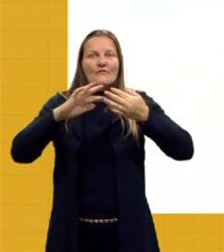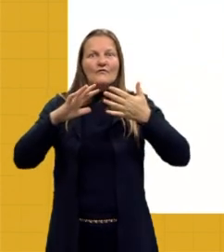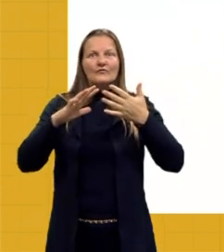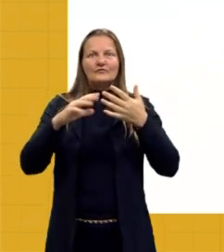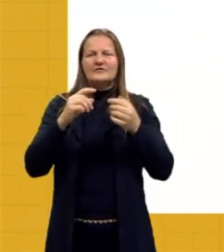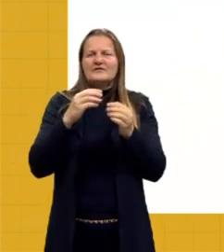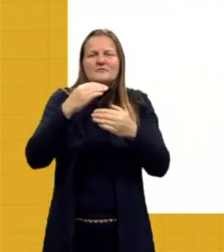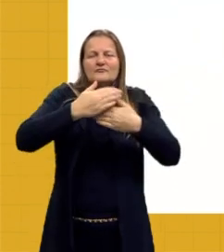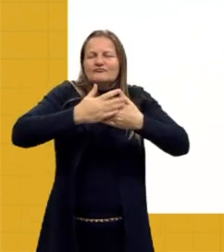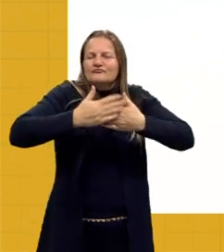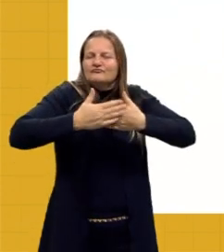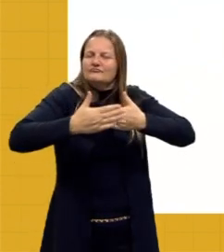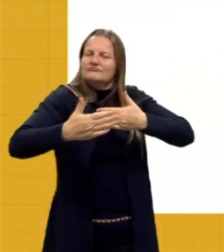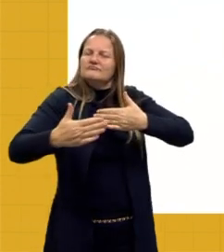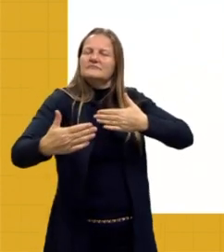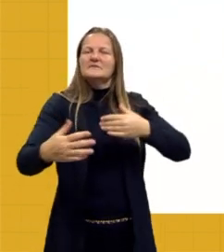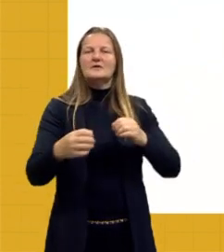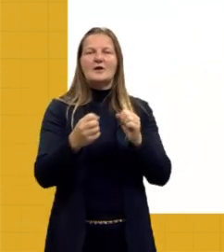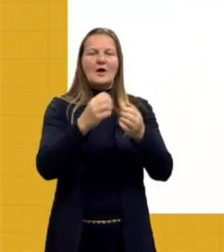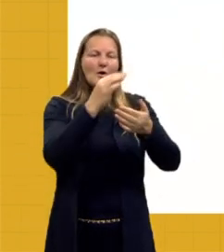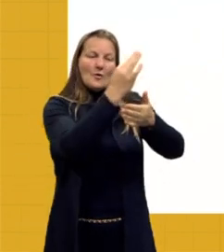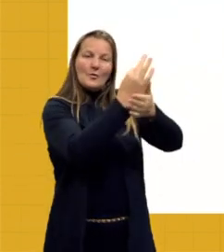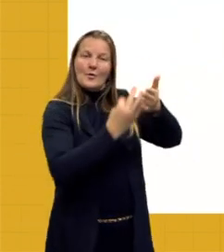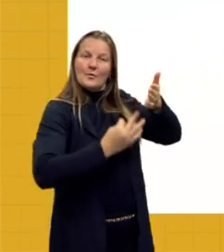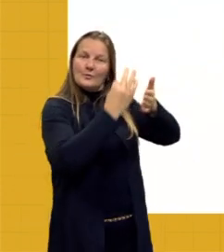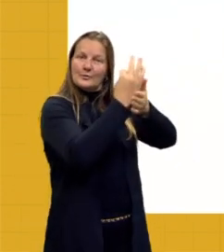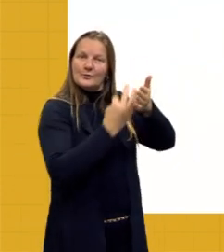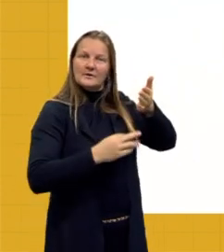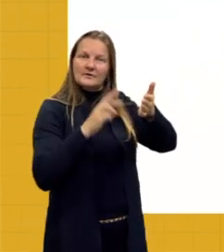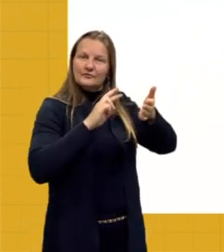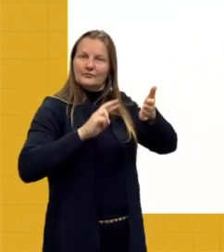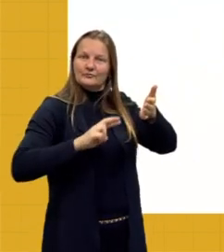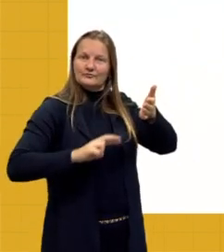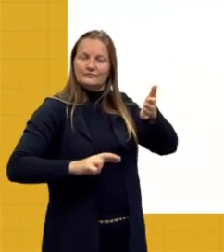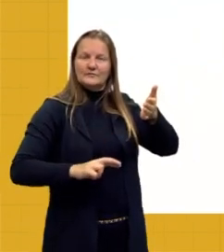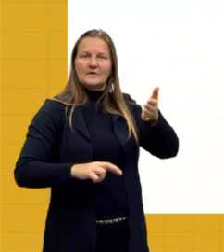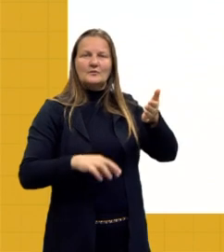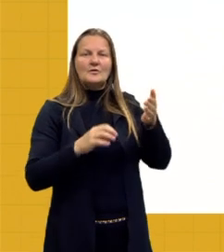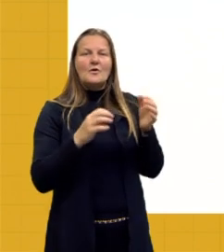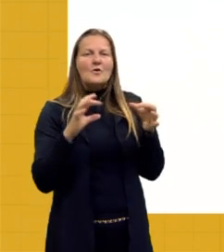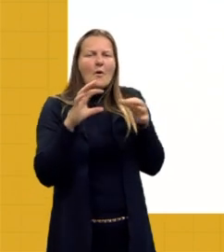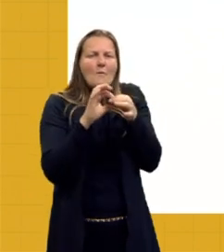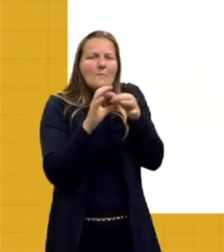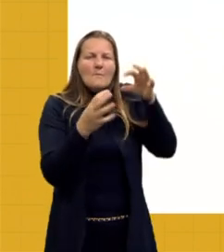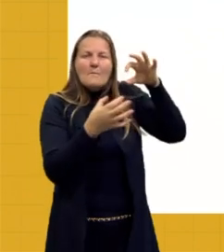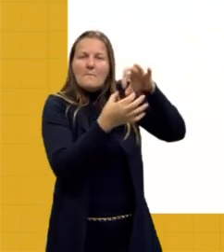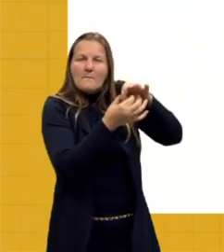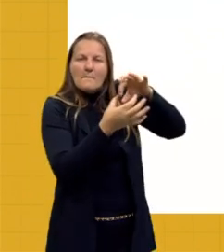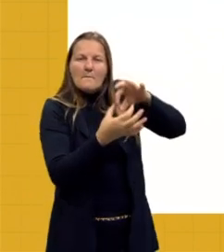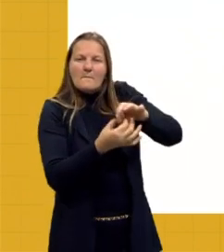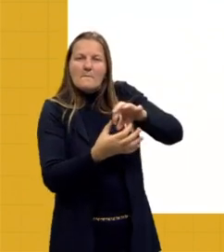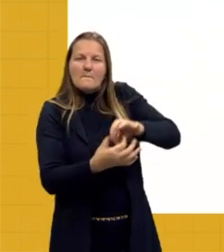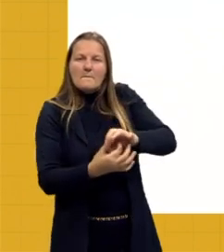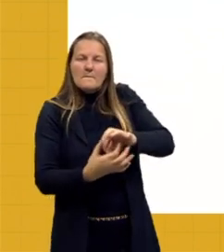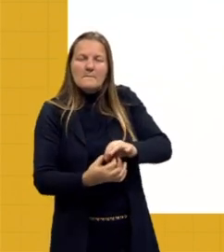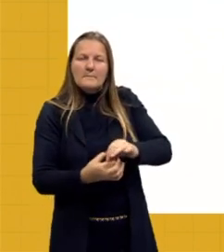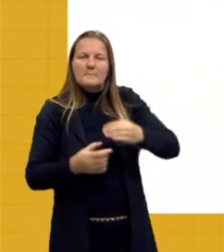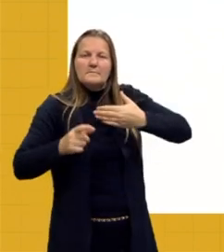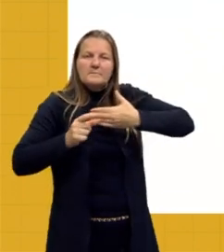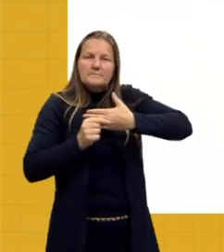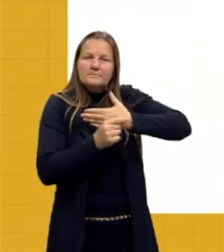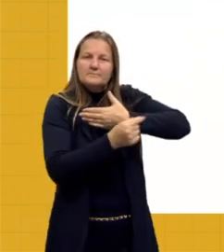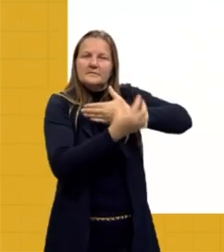sequencial. Em outras palavras, então, nós chamamos isso de amarração textual, o que só pode